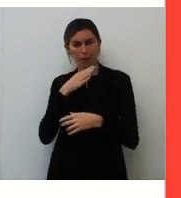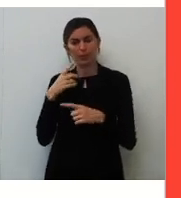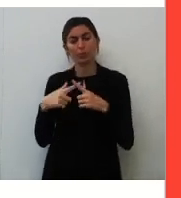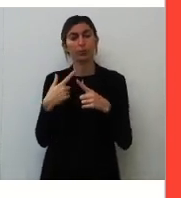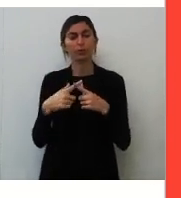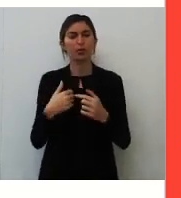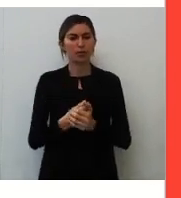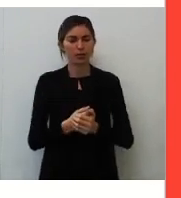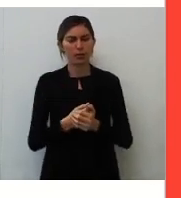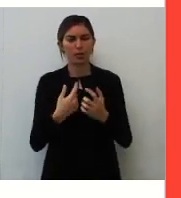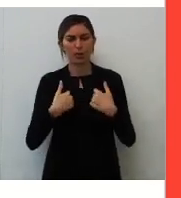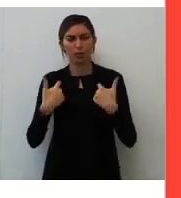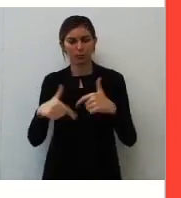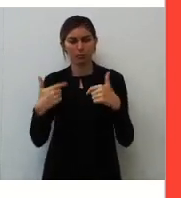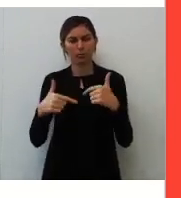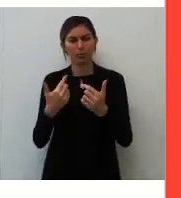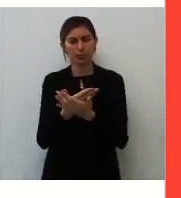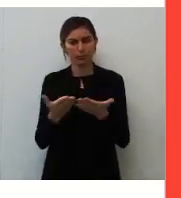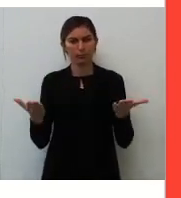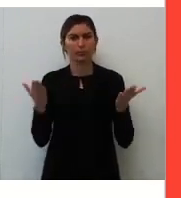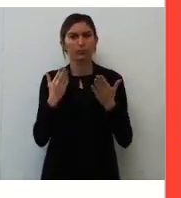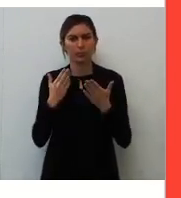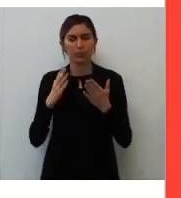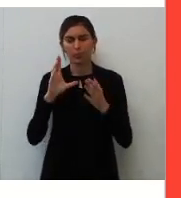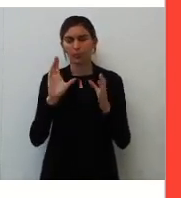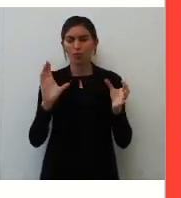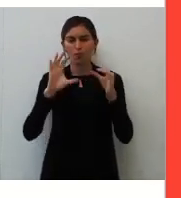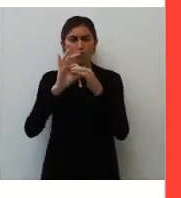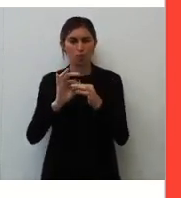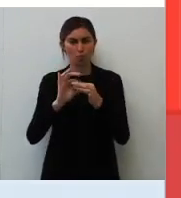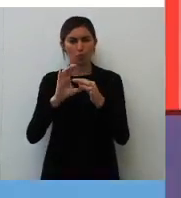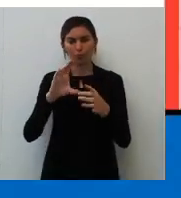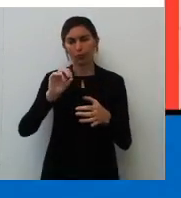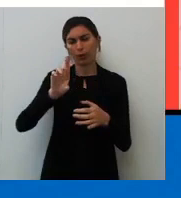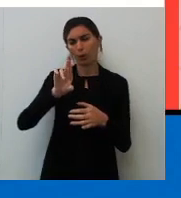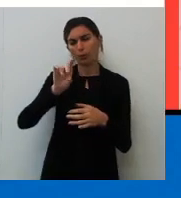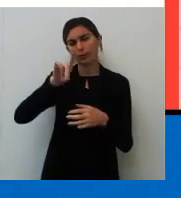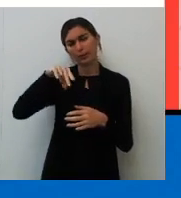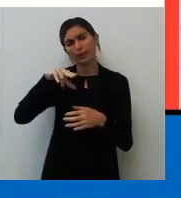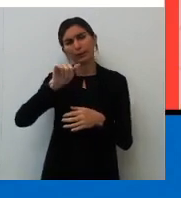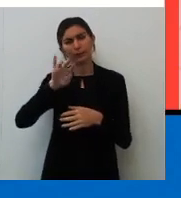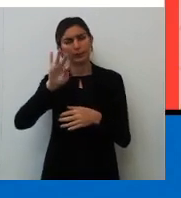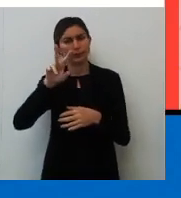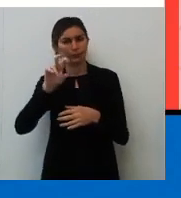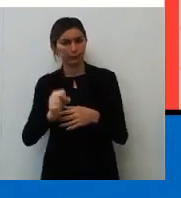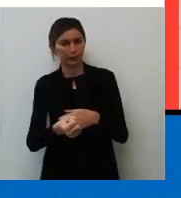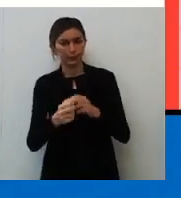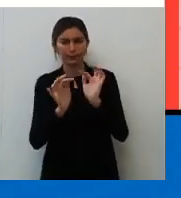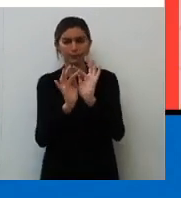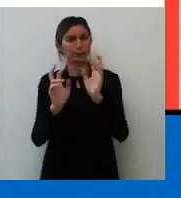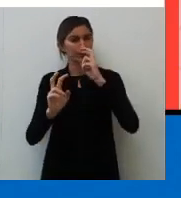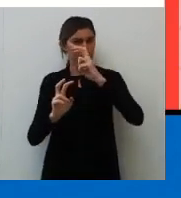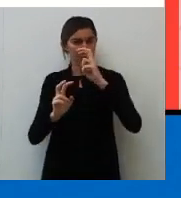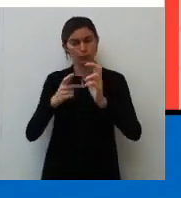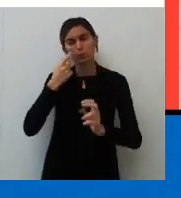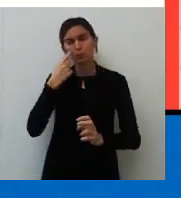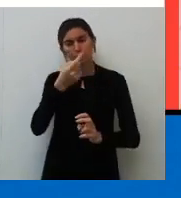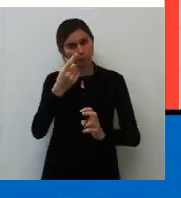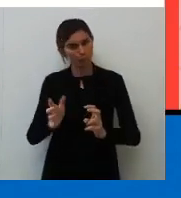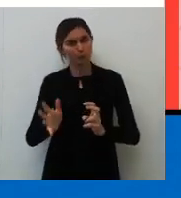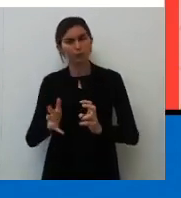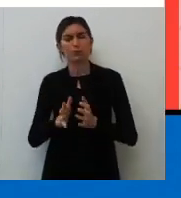Sabe por quê? Porque eu só tô trabalhando com vocês as conjunções coordenativas. São cinco, a gente já viu.